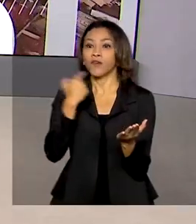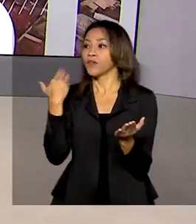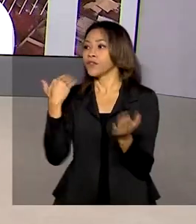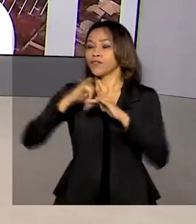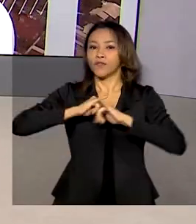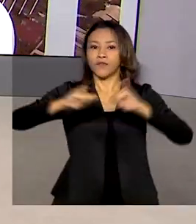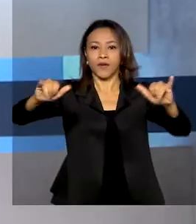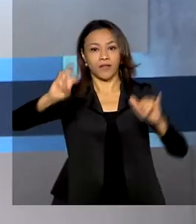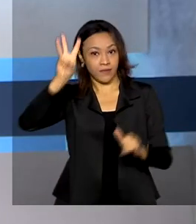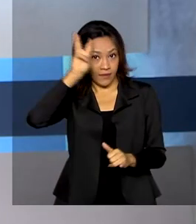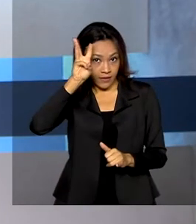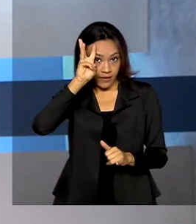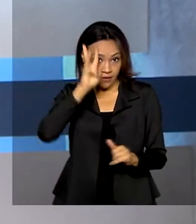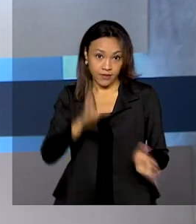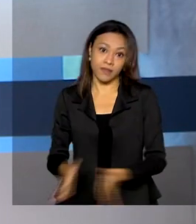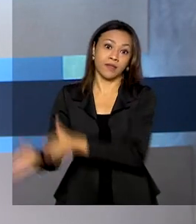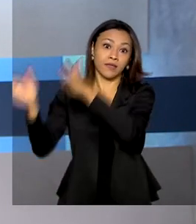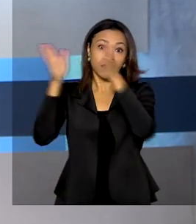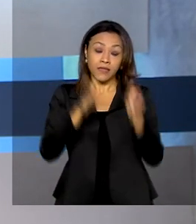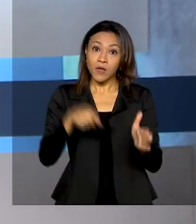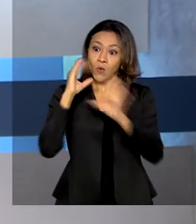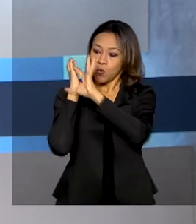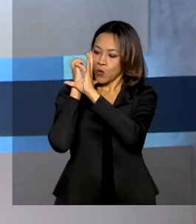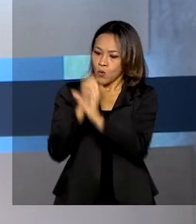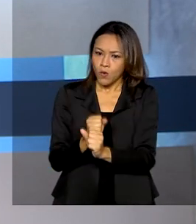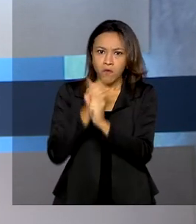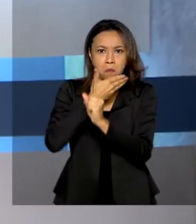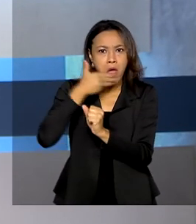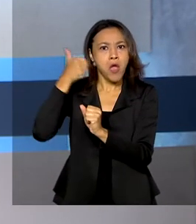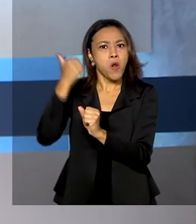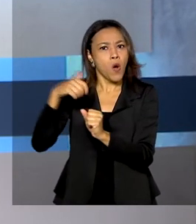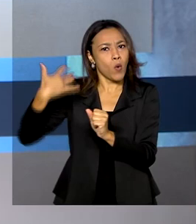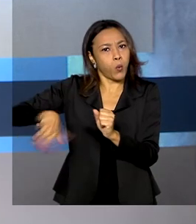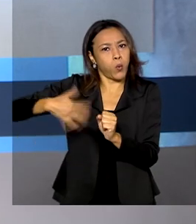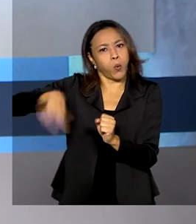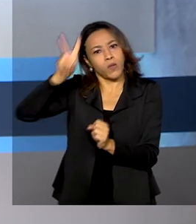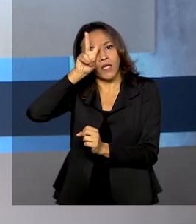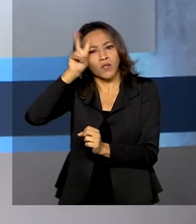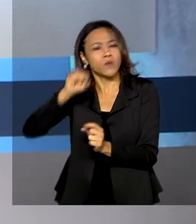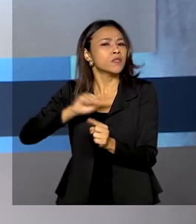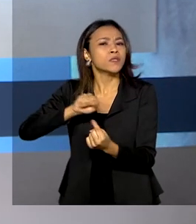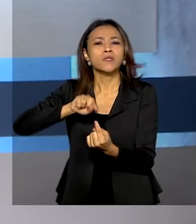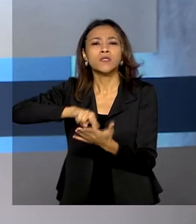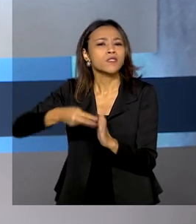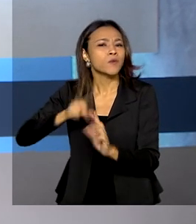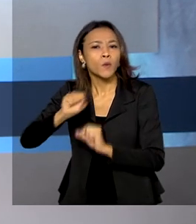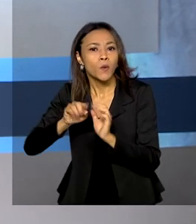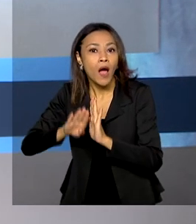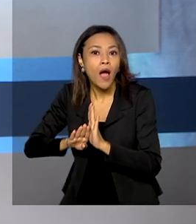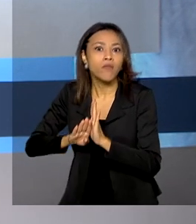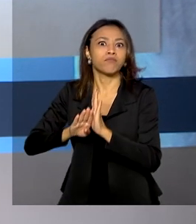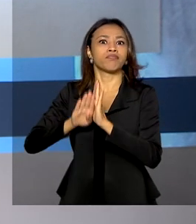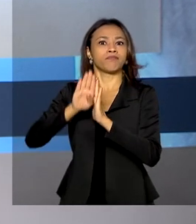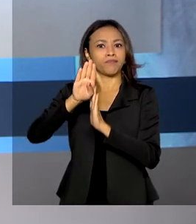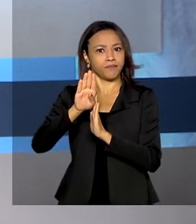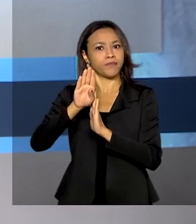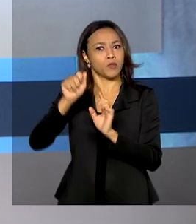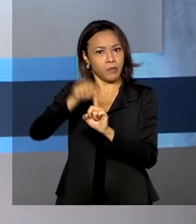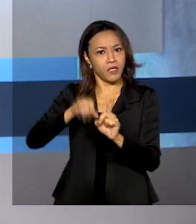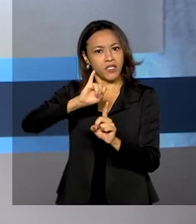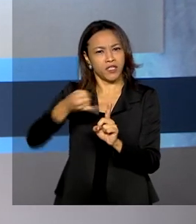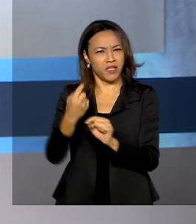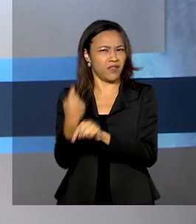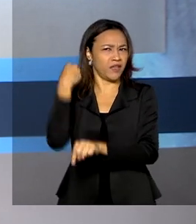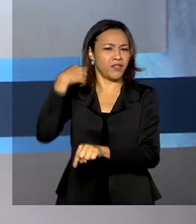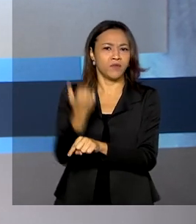terça-feira. O saldo é o melhor da série histórica, o que significa a maior alta para o mês de janeiro desde 1992.